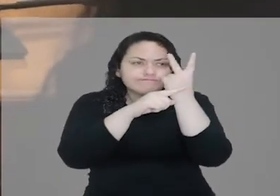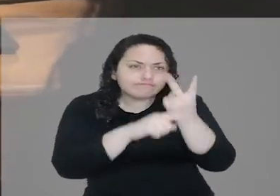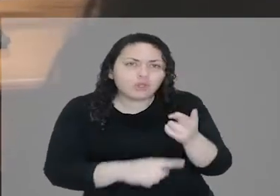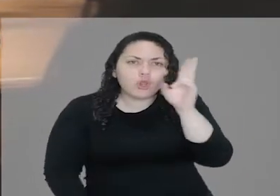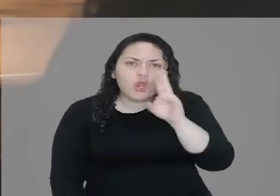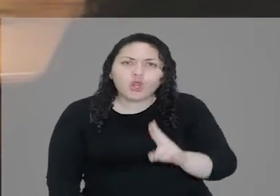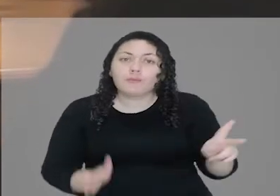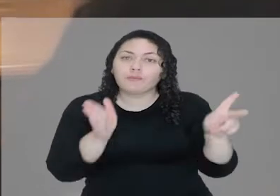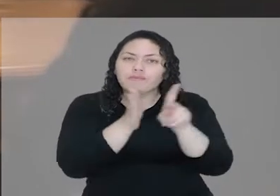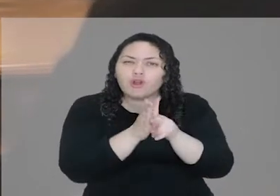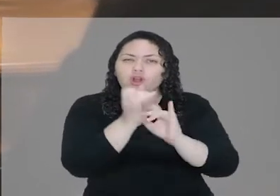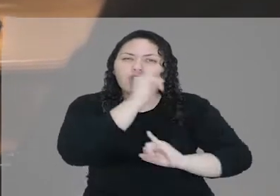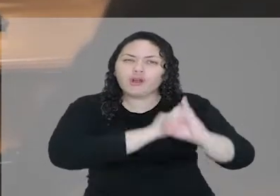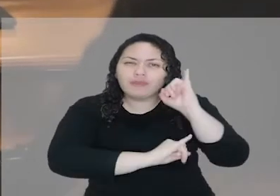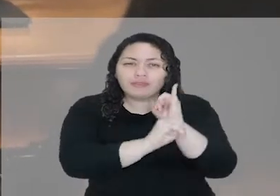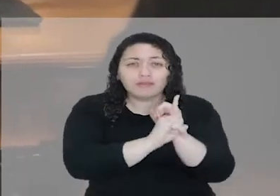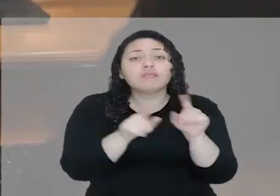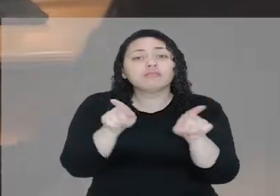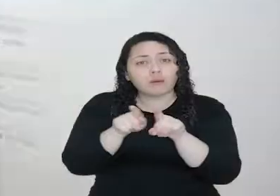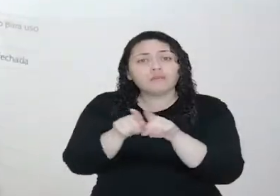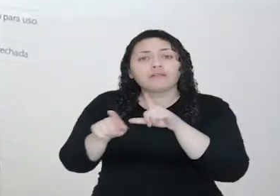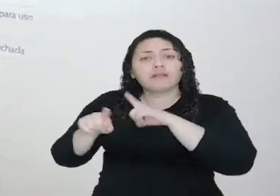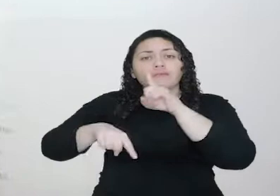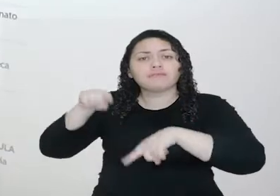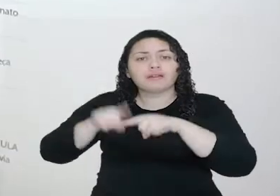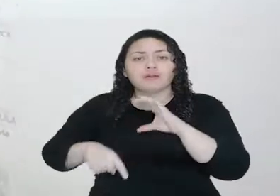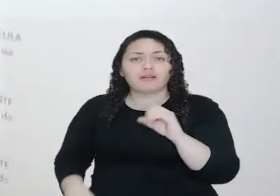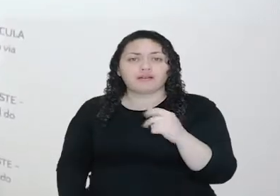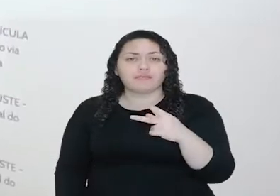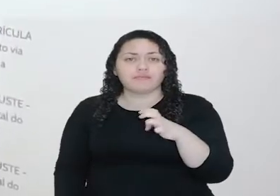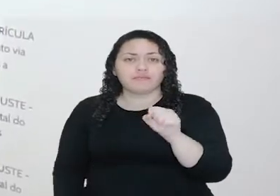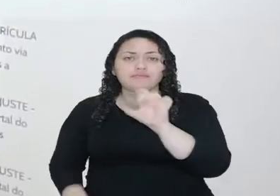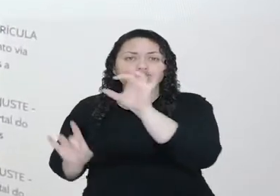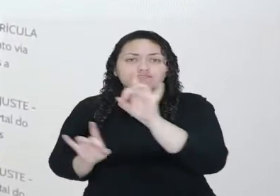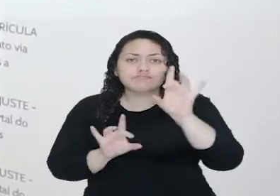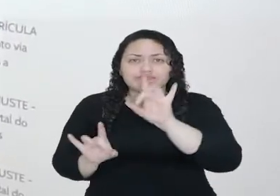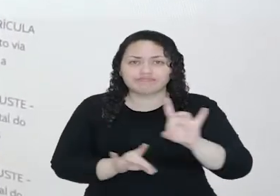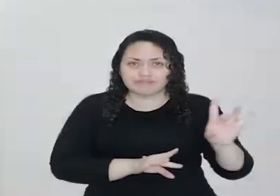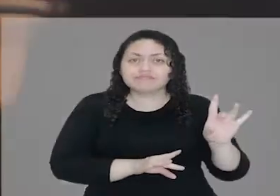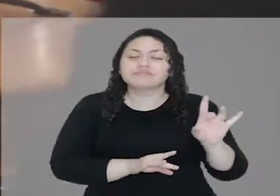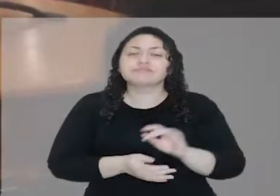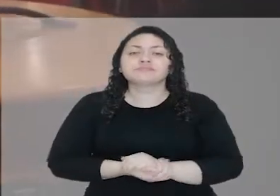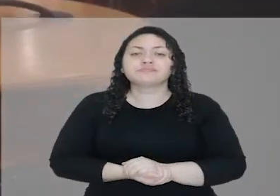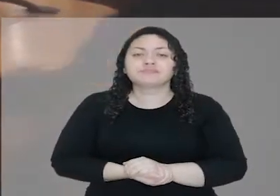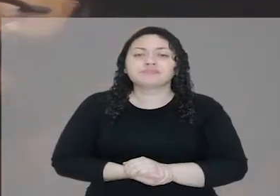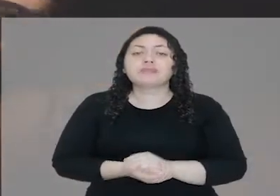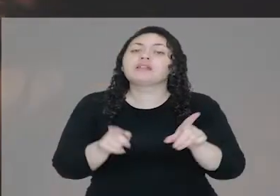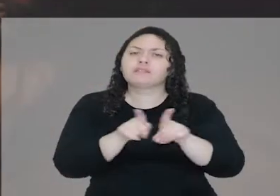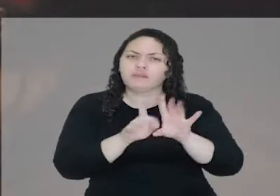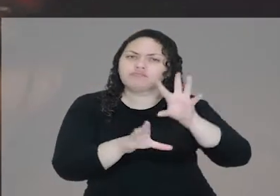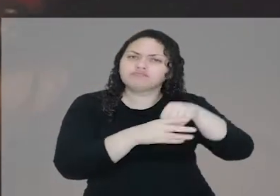além do catálogo online, os materiais oferecidos pelo portal de periódicos da CAPES, nossos tutoriais,